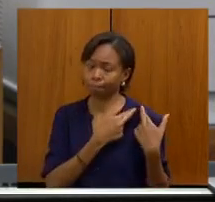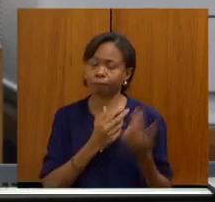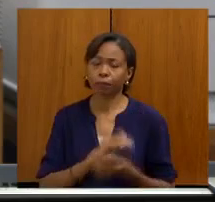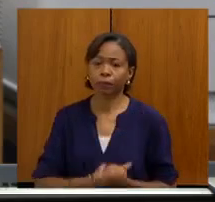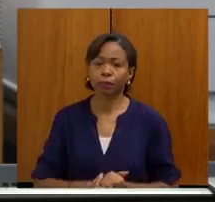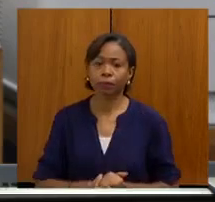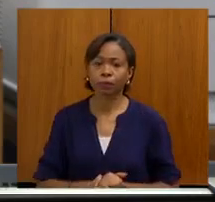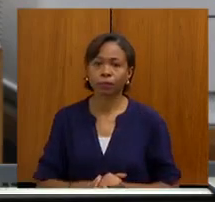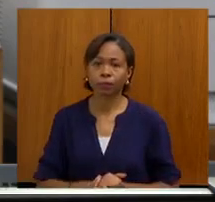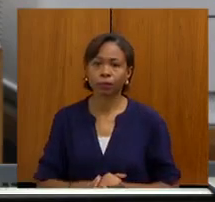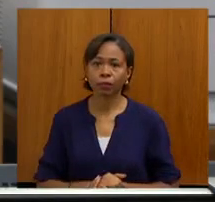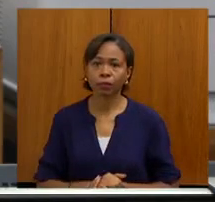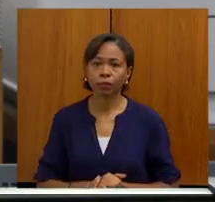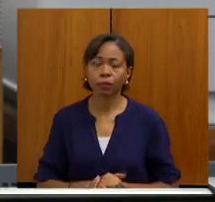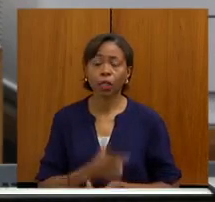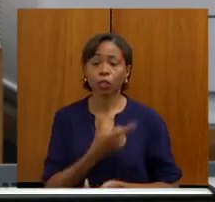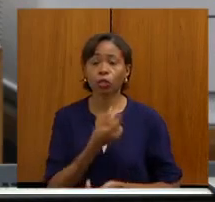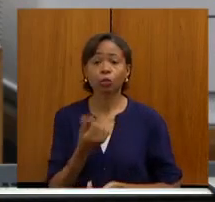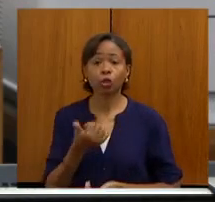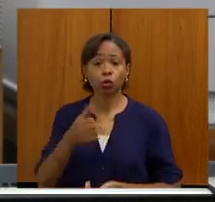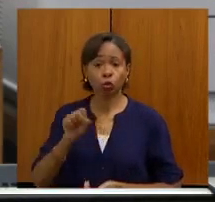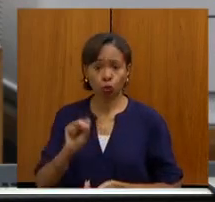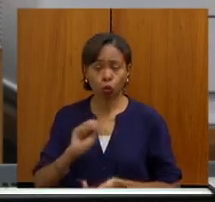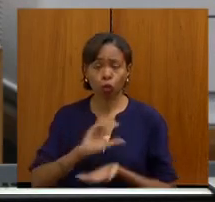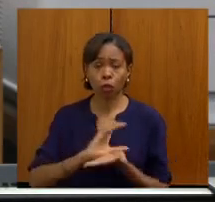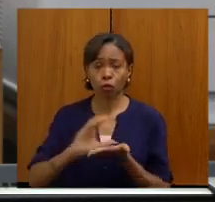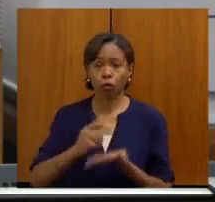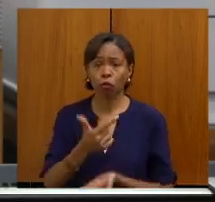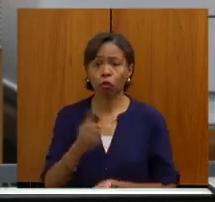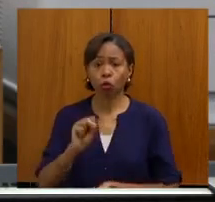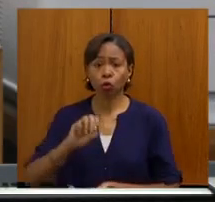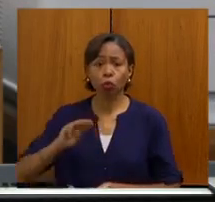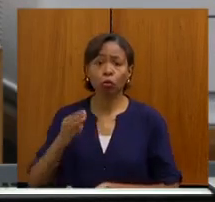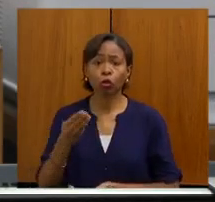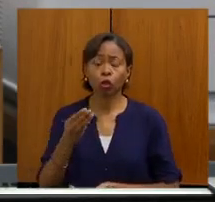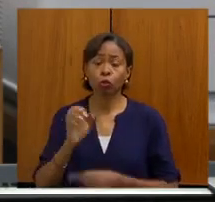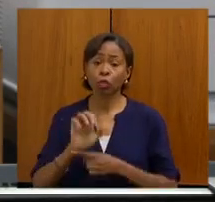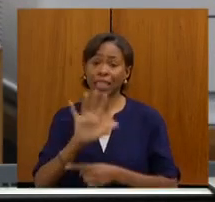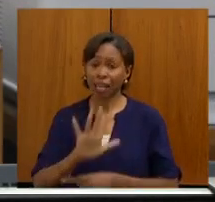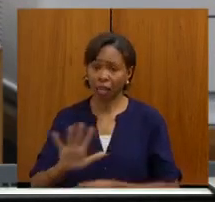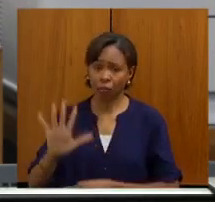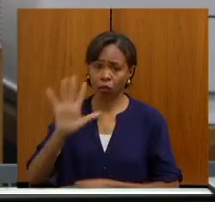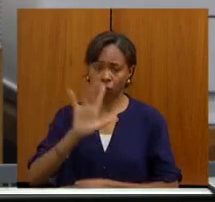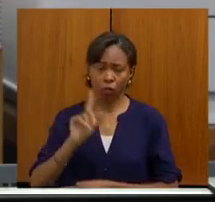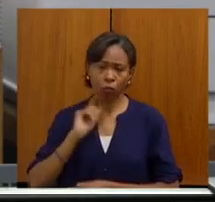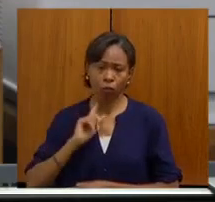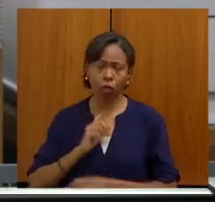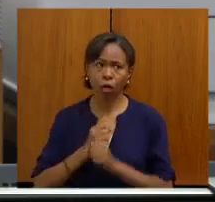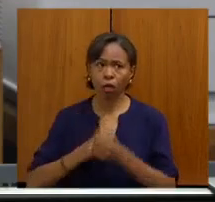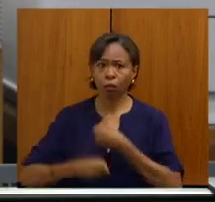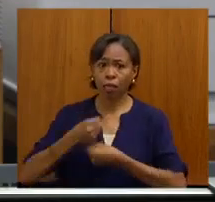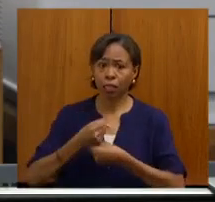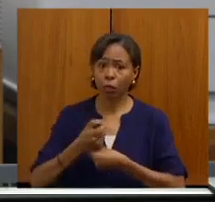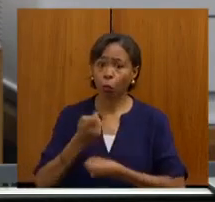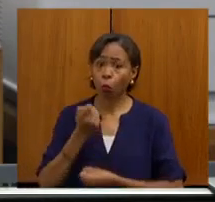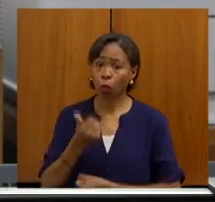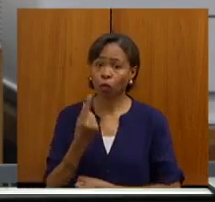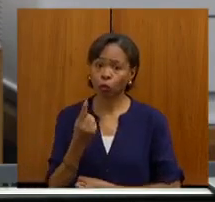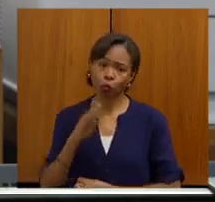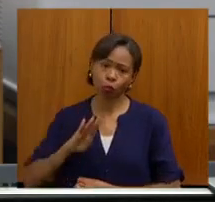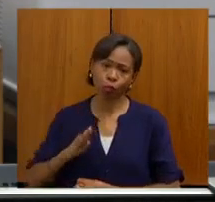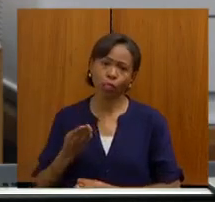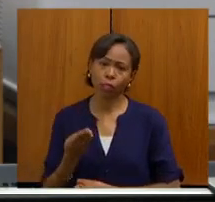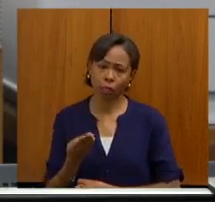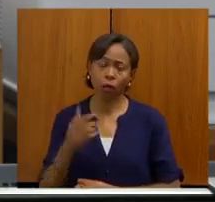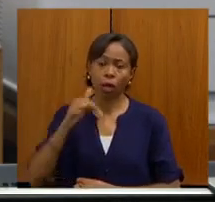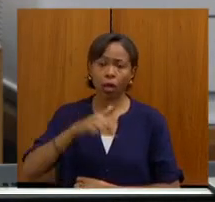a senhora ter noção, em 2018 foram repassados 28 milhões para o Estado inteiro. Ano passado foi quase um bilhão. E